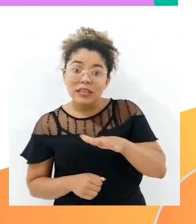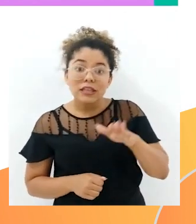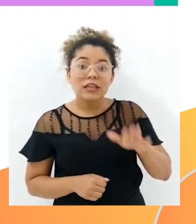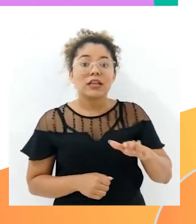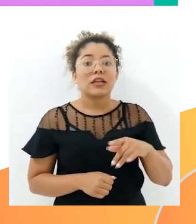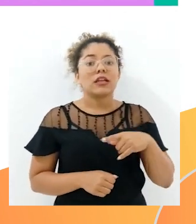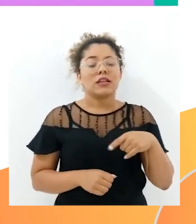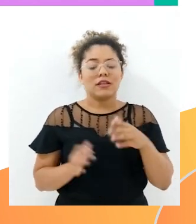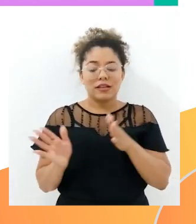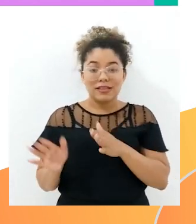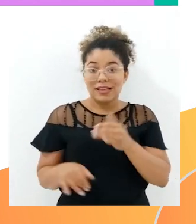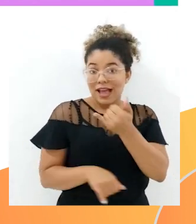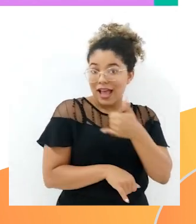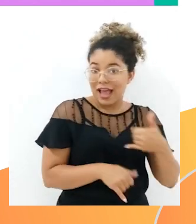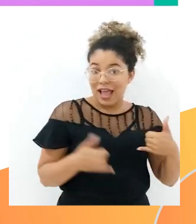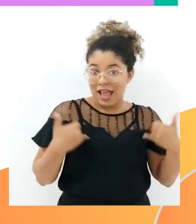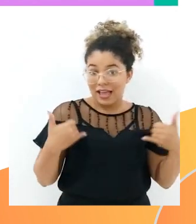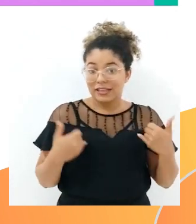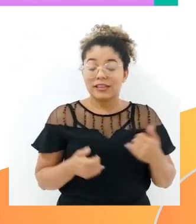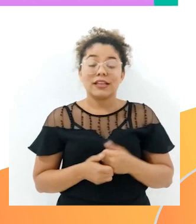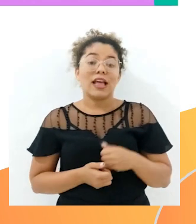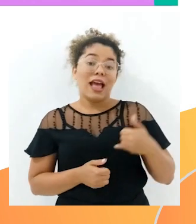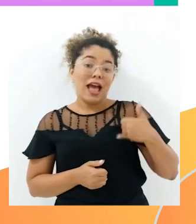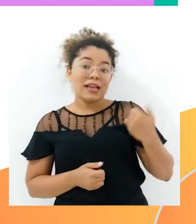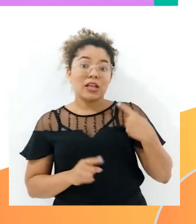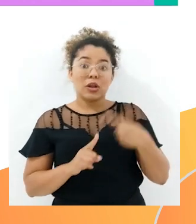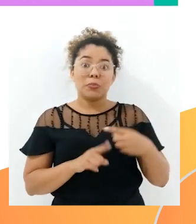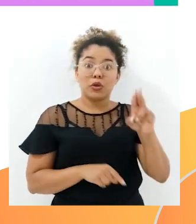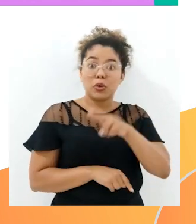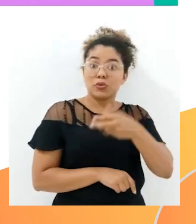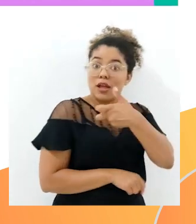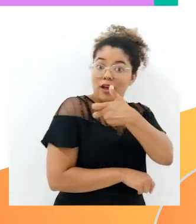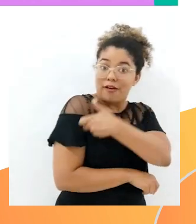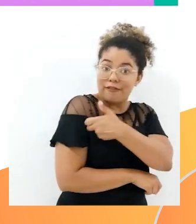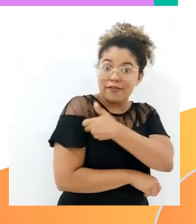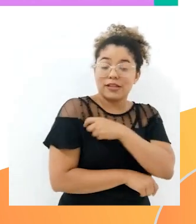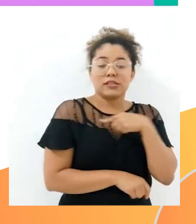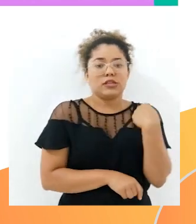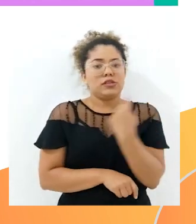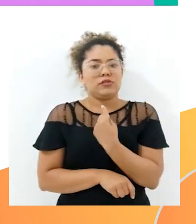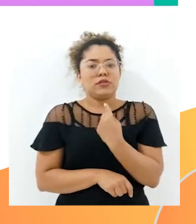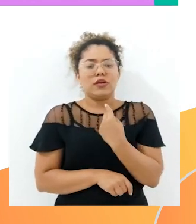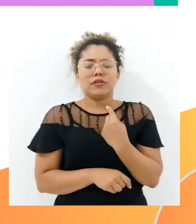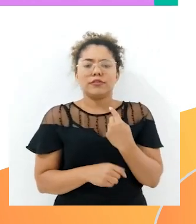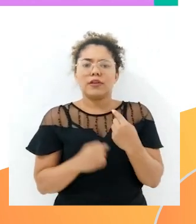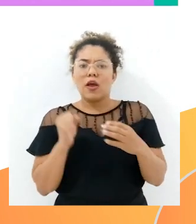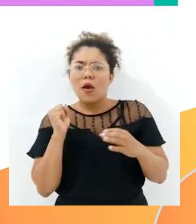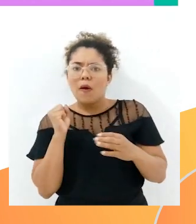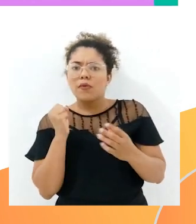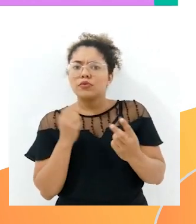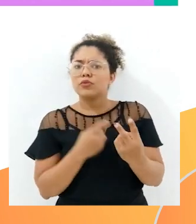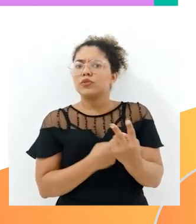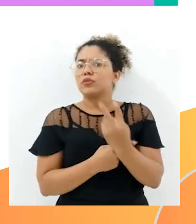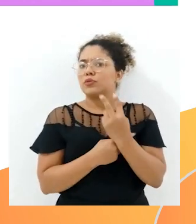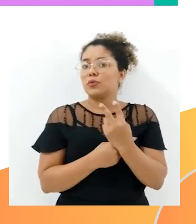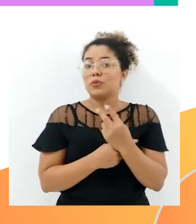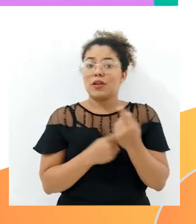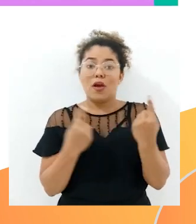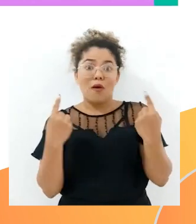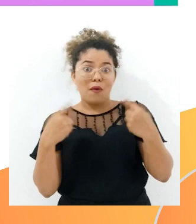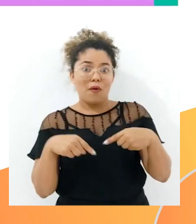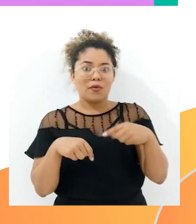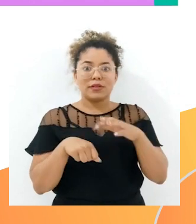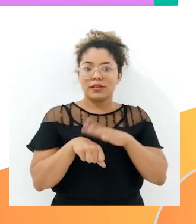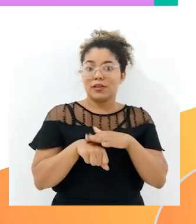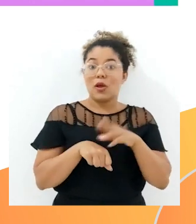nós estamos nessa fase, porque é através da vacina que nós prevenimos uma série de doenças que elas não vão acontecer em